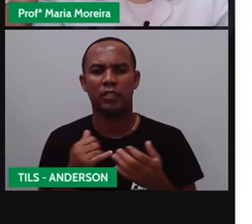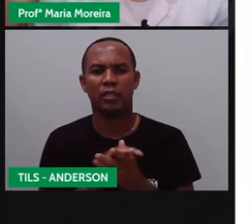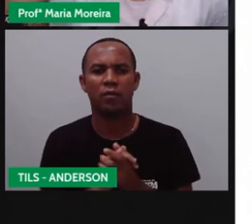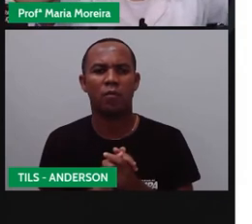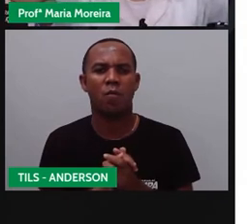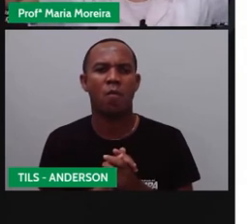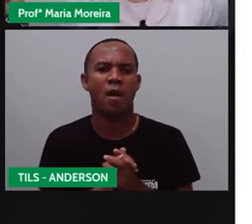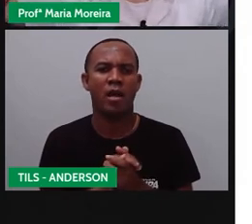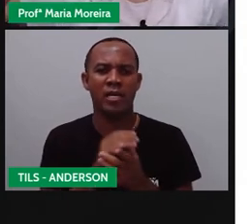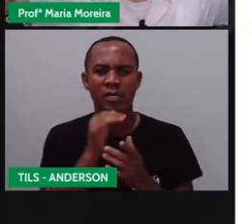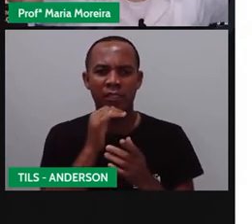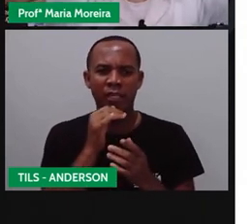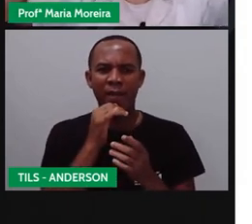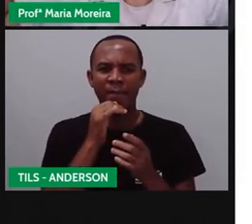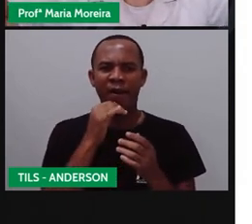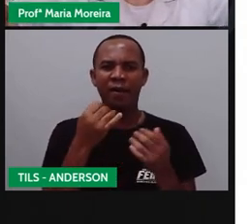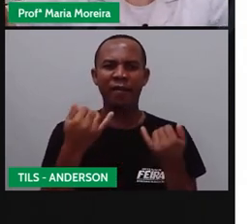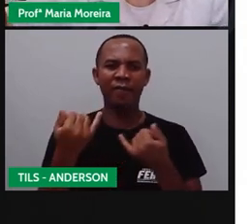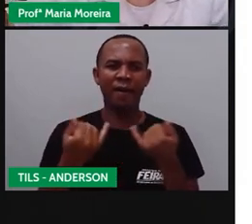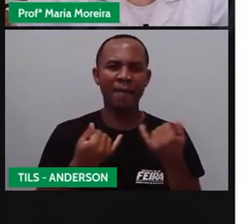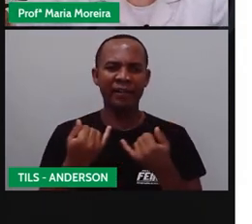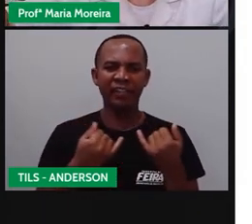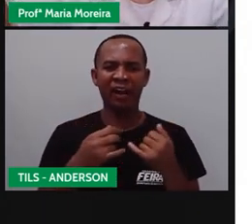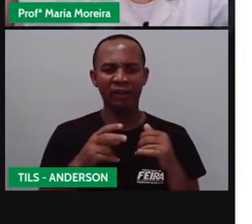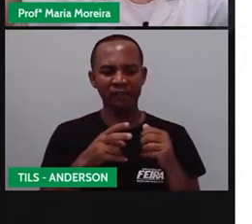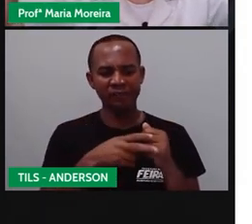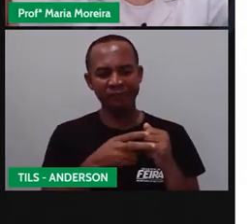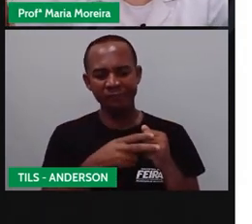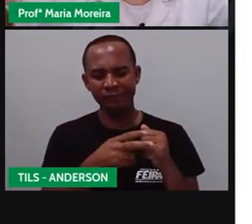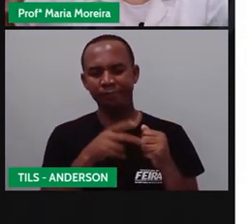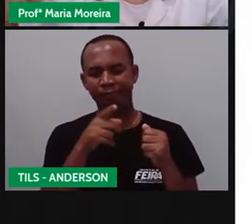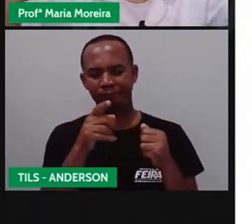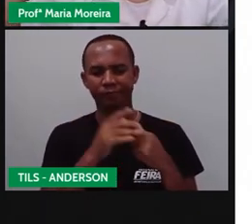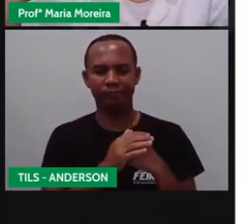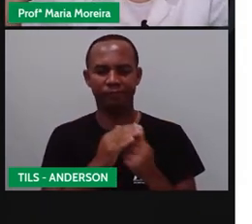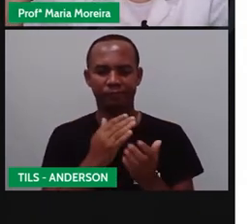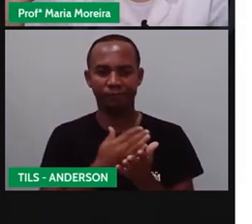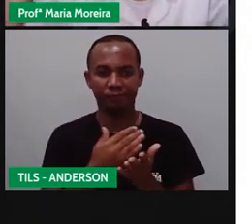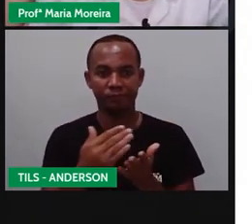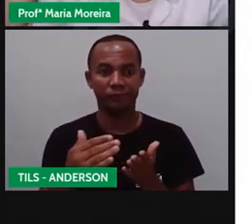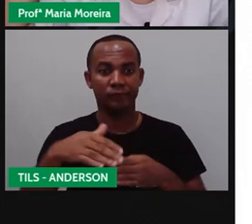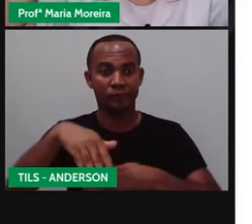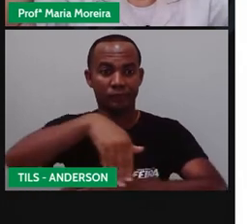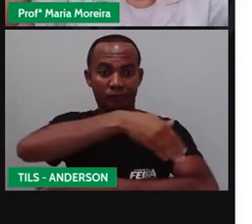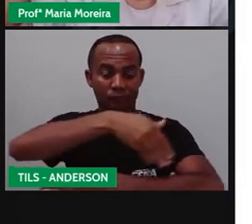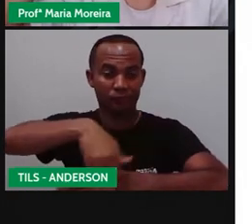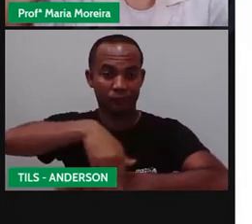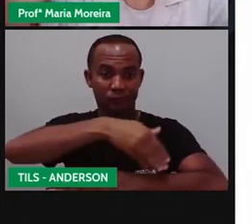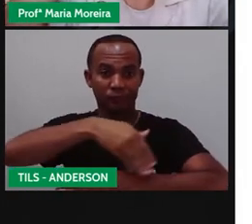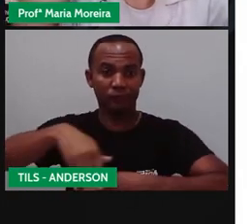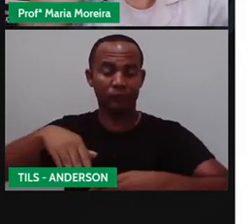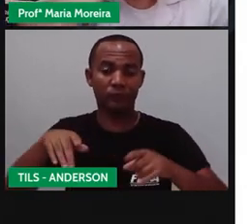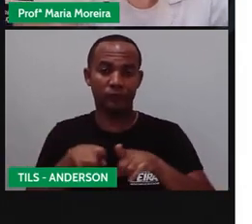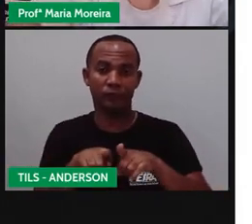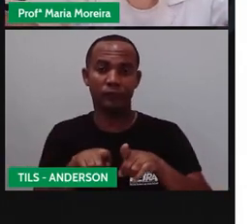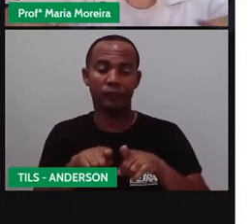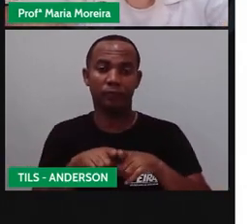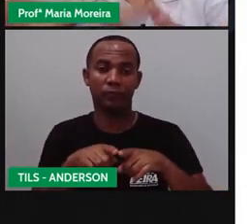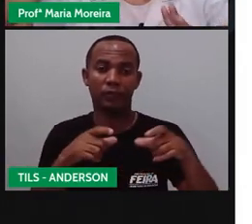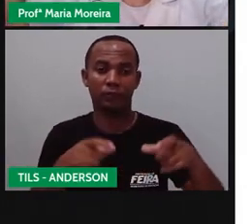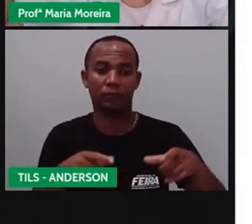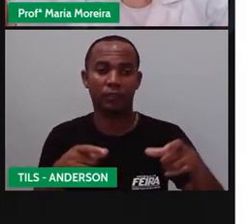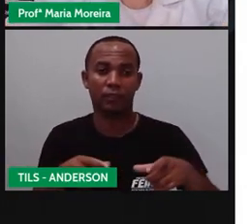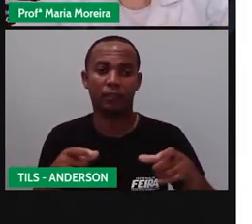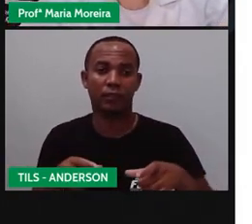seja aquela placa que vai ter lá a informação verbal mesmo, sinalizando rua, sinalizando o quê? Olha, aqui é o bairro